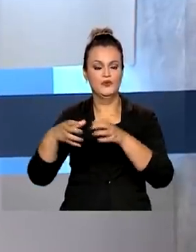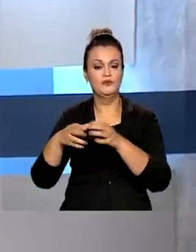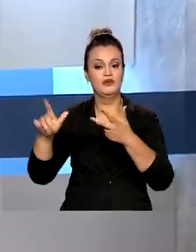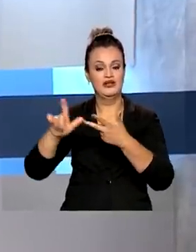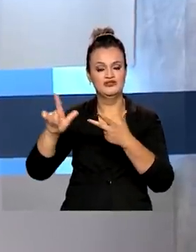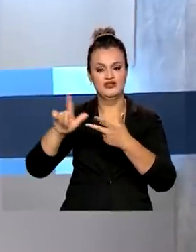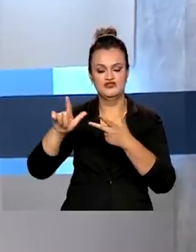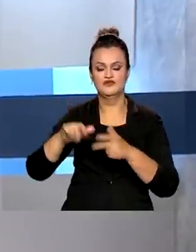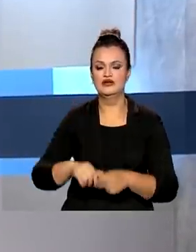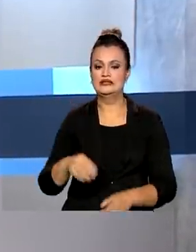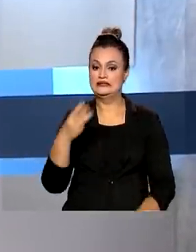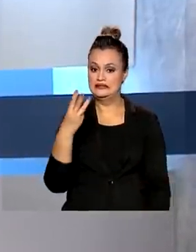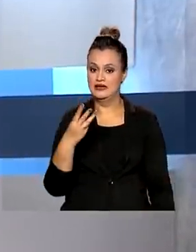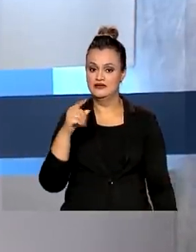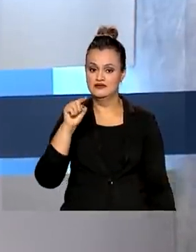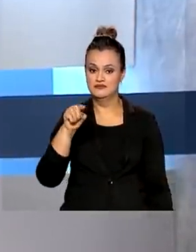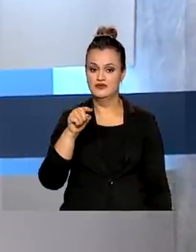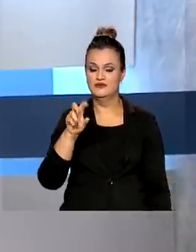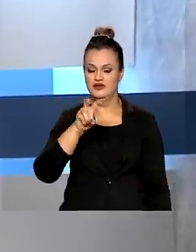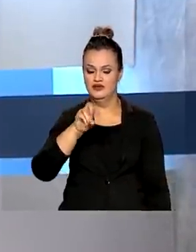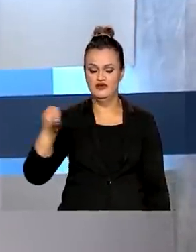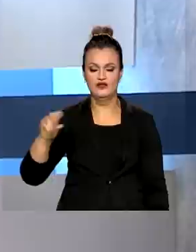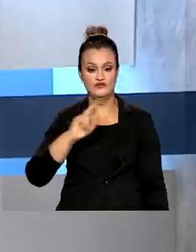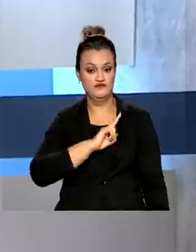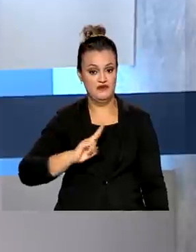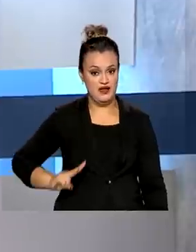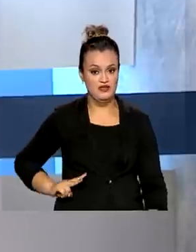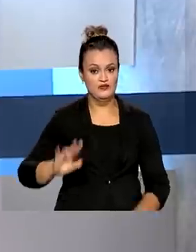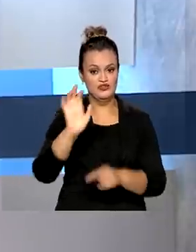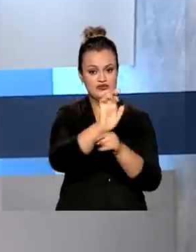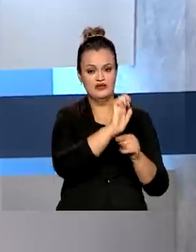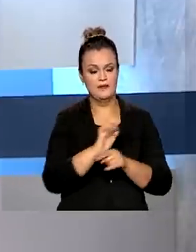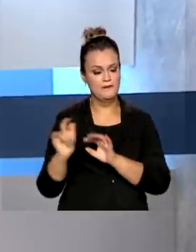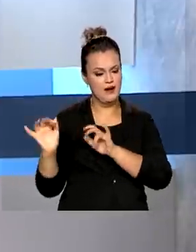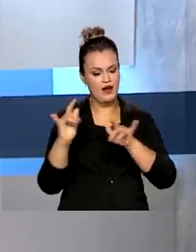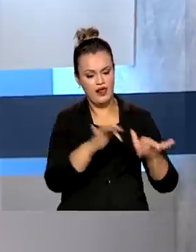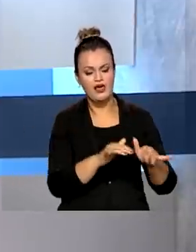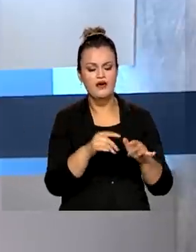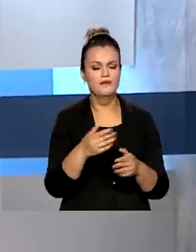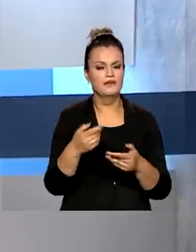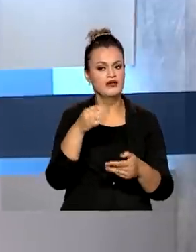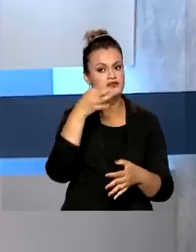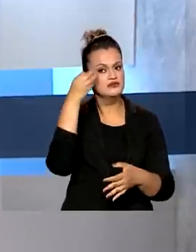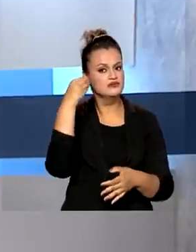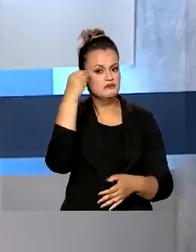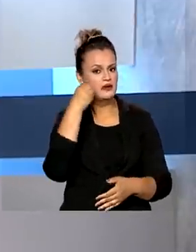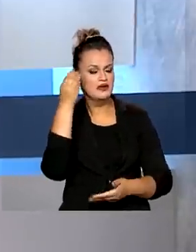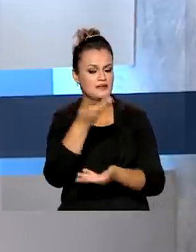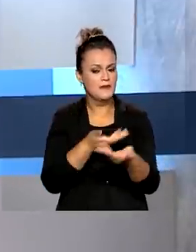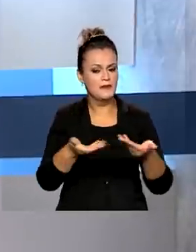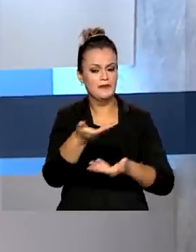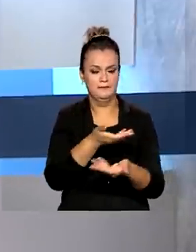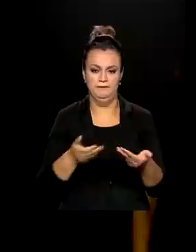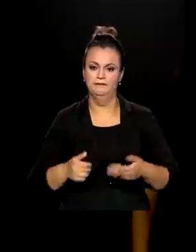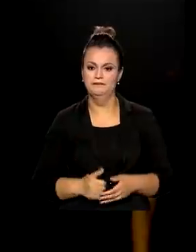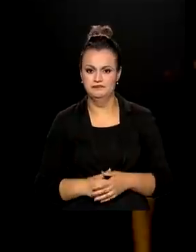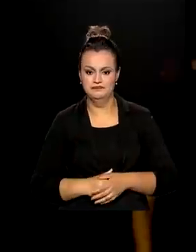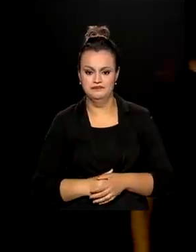O evento reúne 3.500 vereadores de todos os estados para discutir e compartilhar experiências nos municípios.